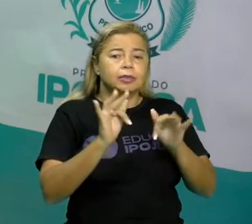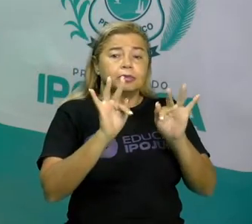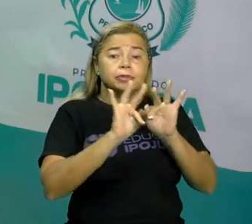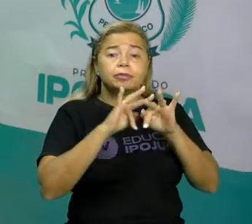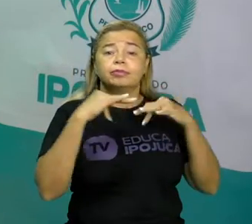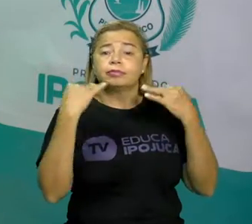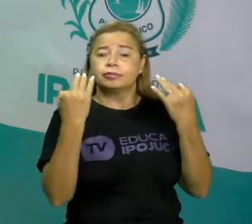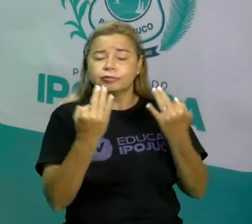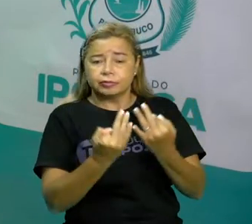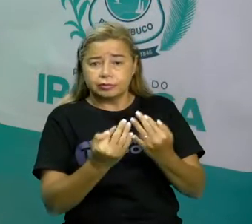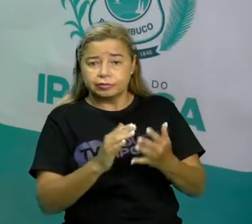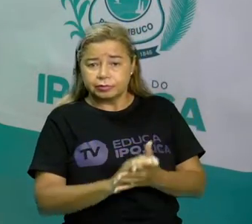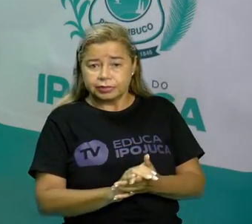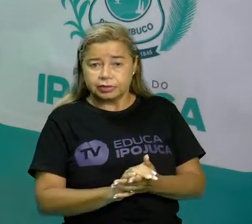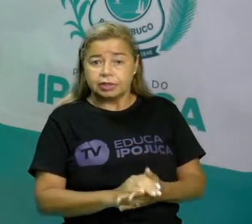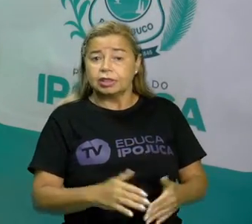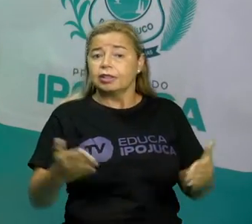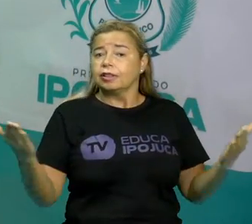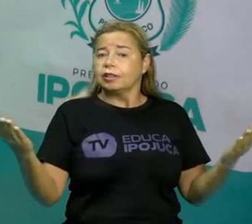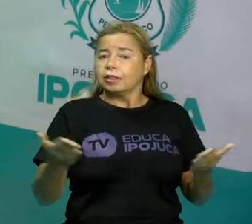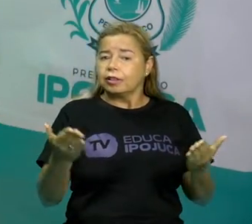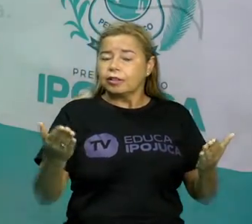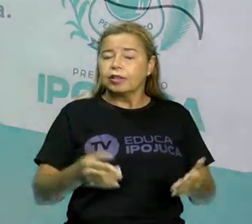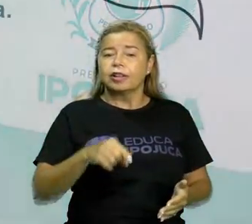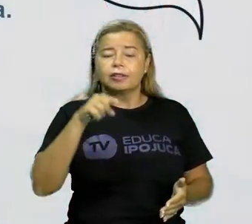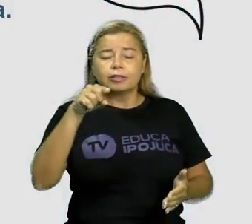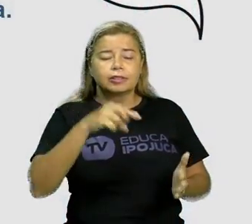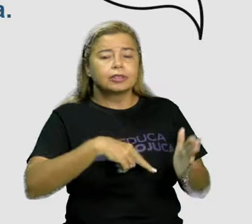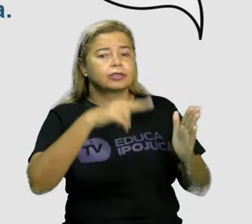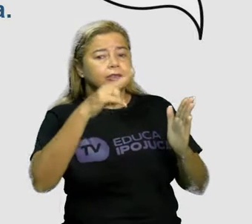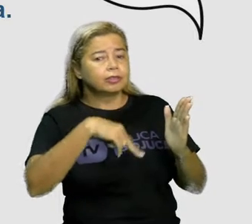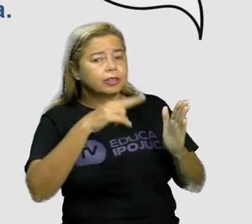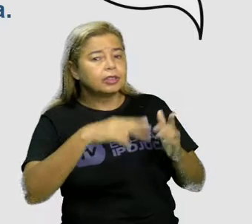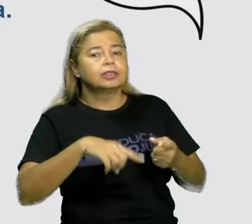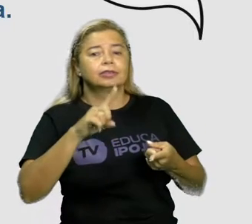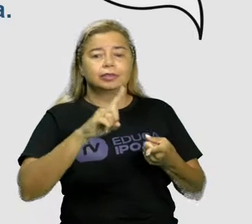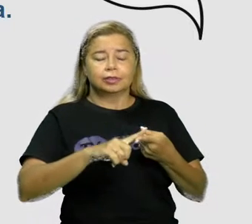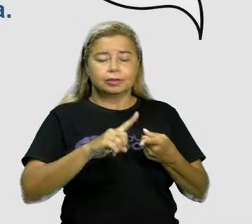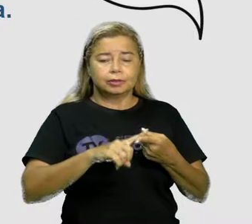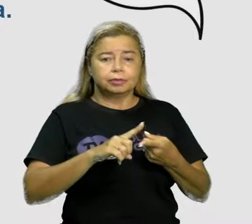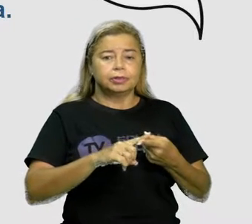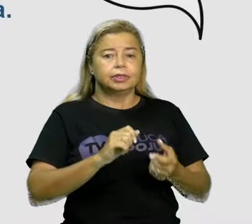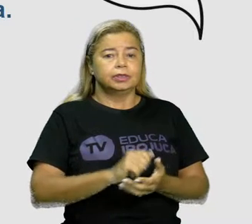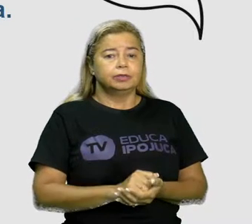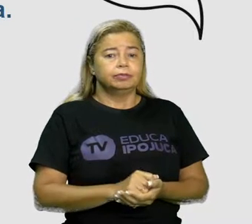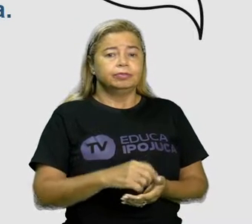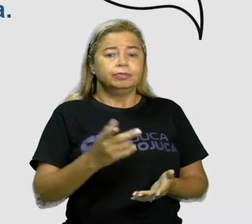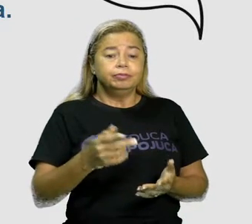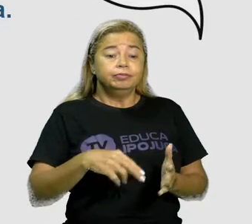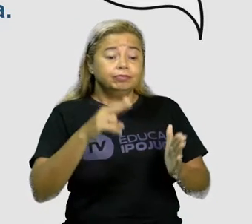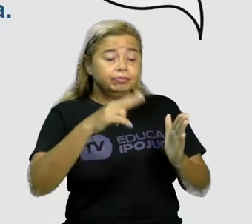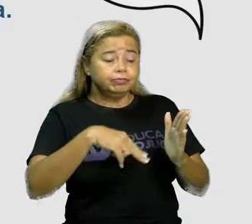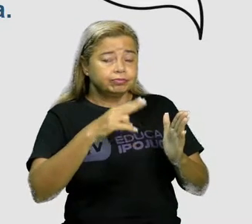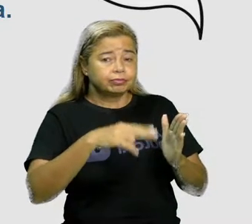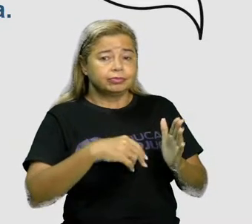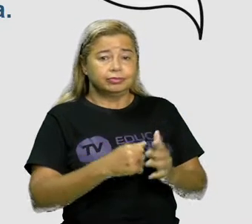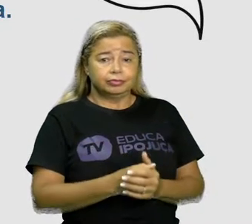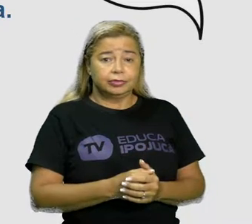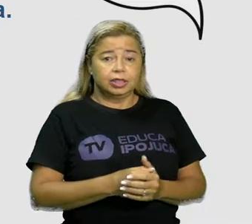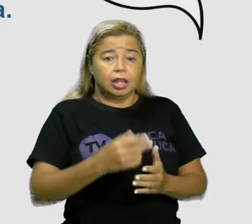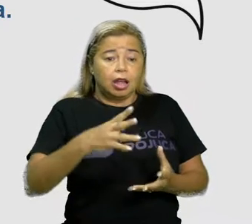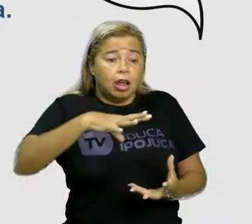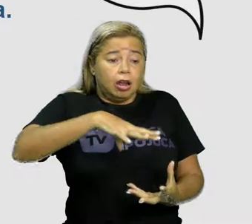aquilo que a gente vai aprender. Vamos lá? Leia em voz alta, tem